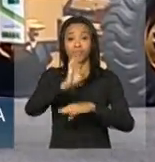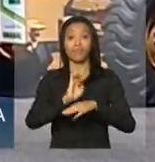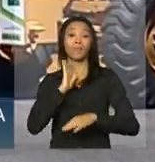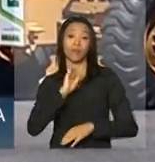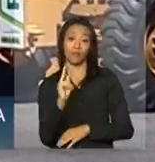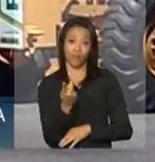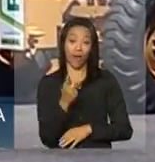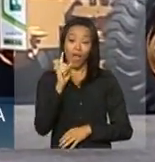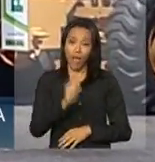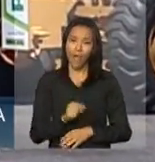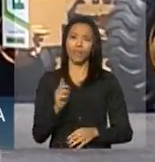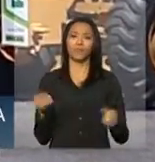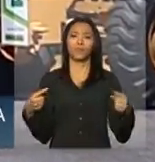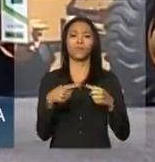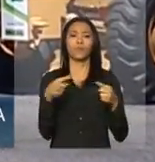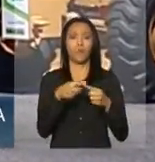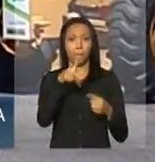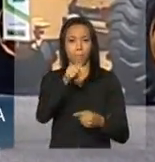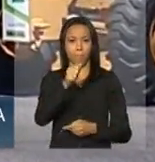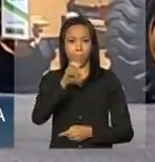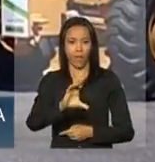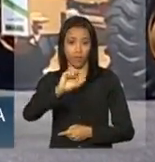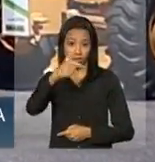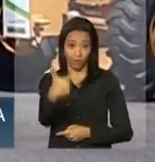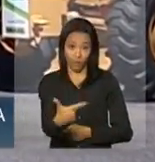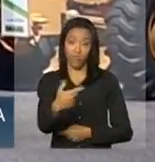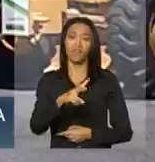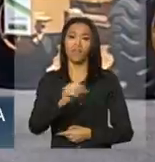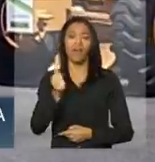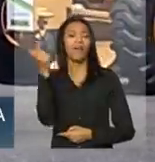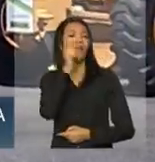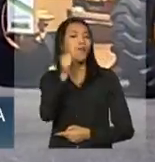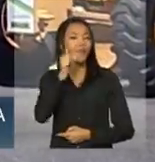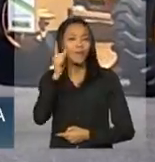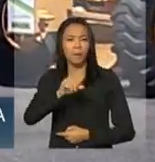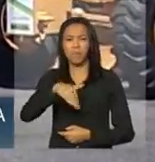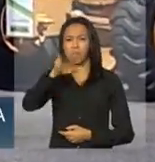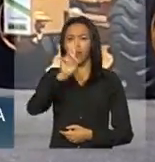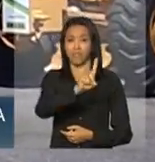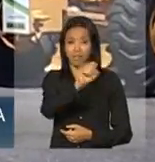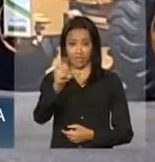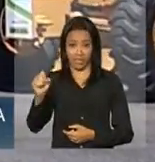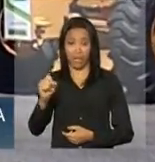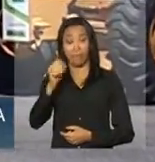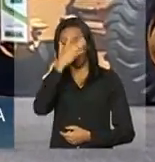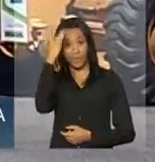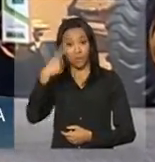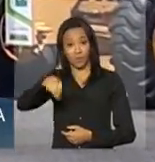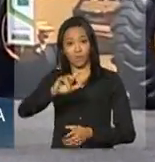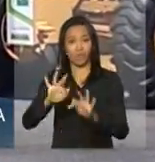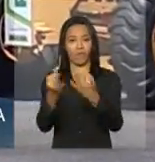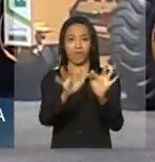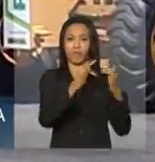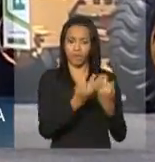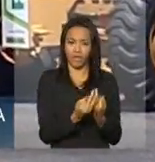de Aceleração do Crescimento, o PAC-2, e deve beneficiar mais de 100 mil agricultores familiares. São